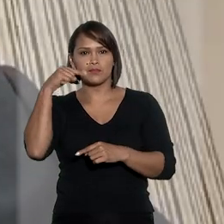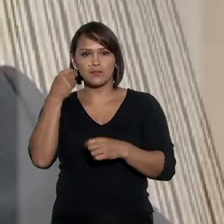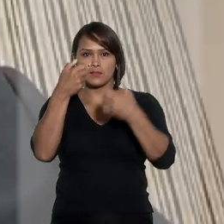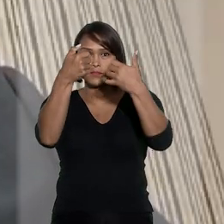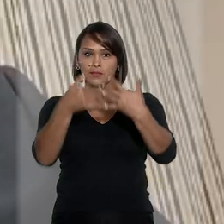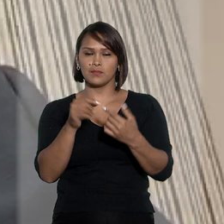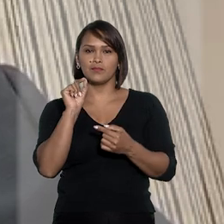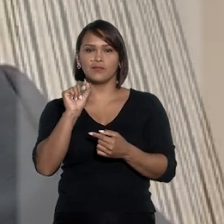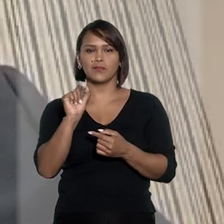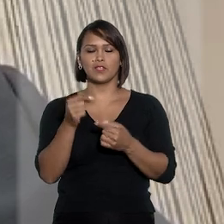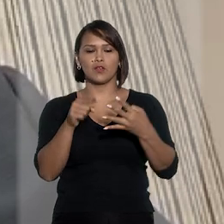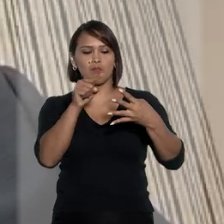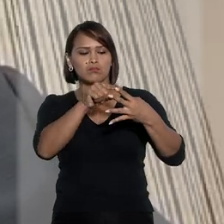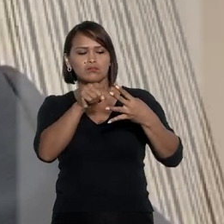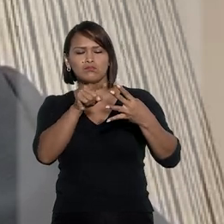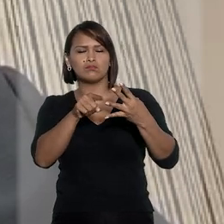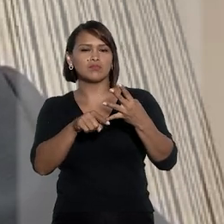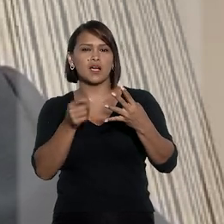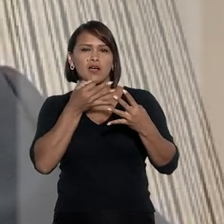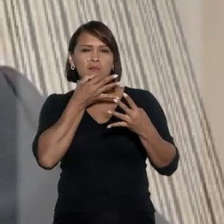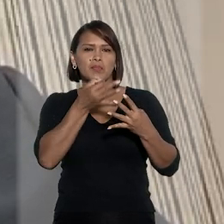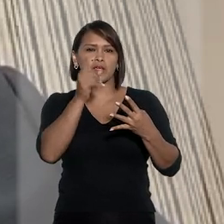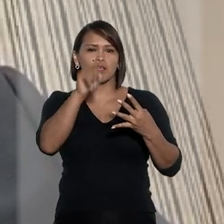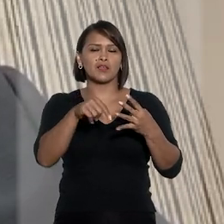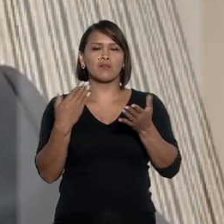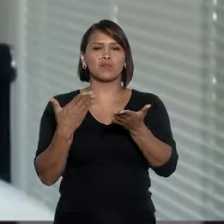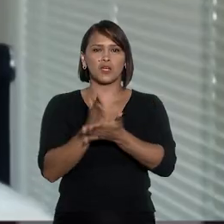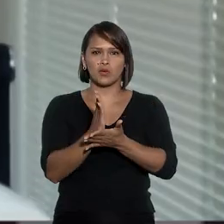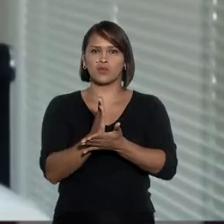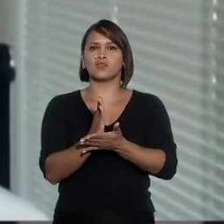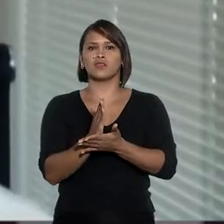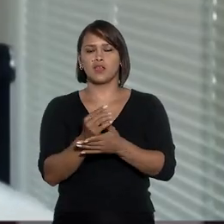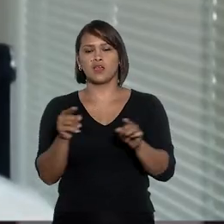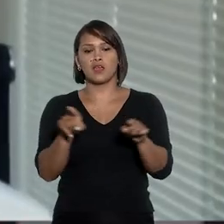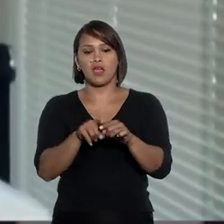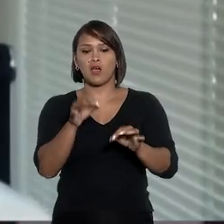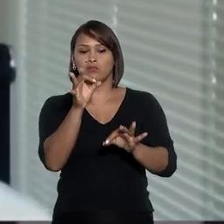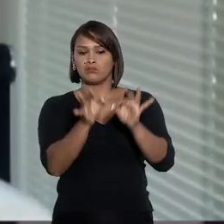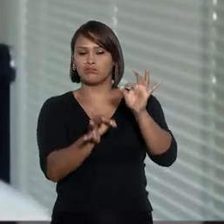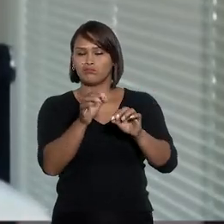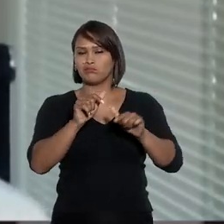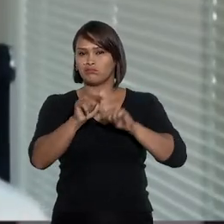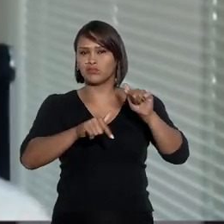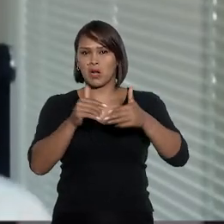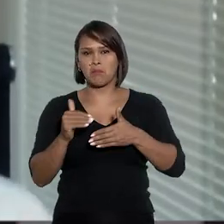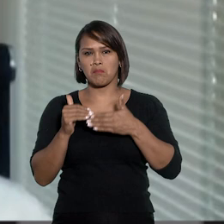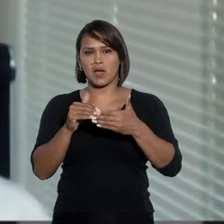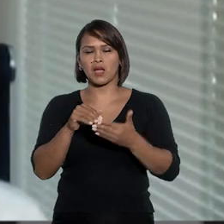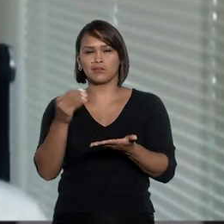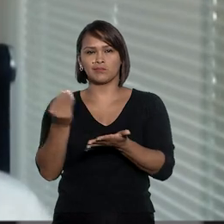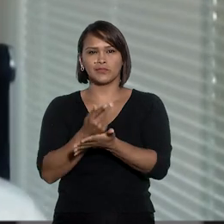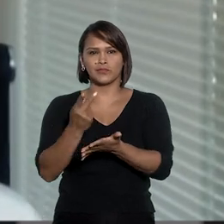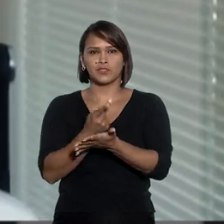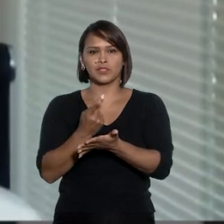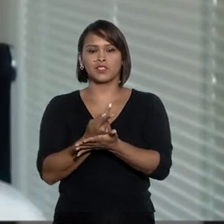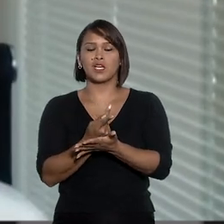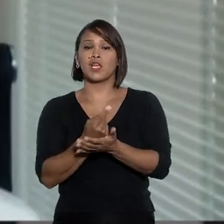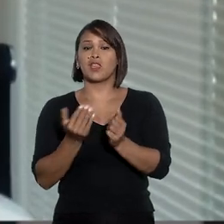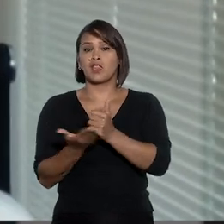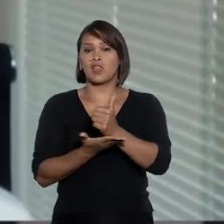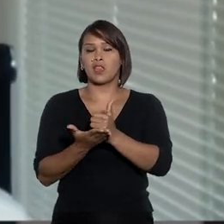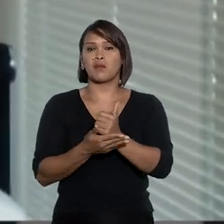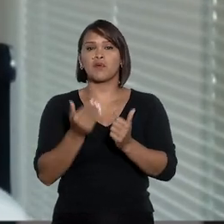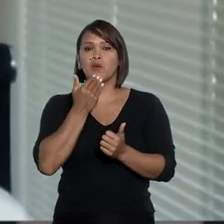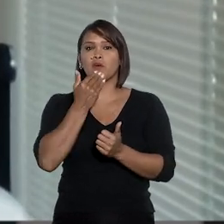do caso explicam quais foram os principais argumentos para considerar a prestação de serviço falha e embasar o pedido de